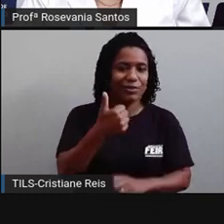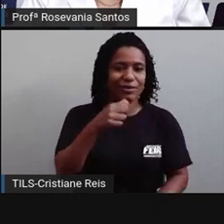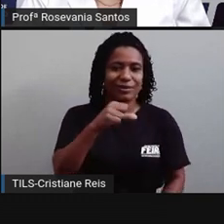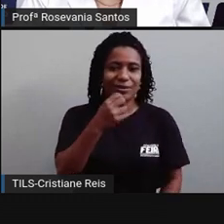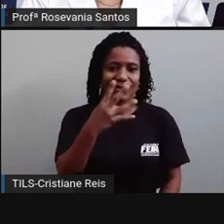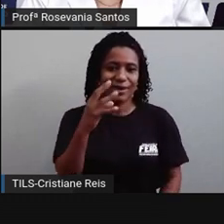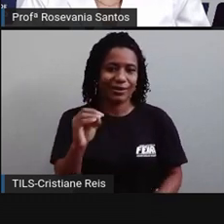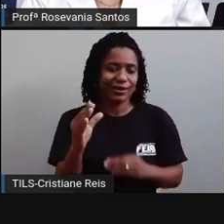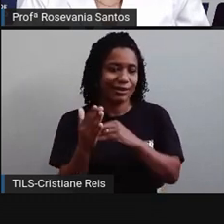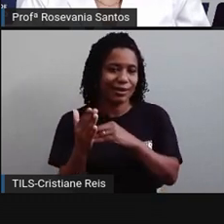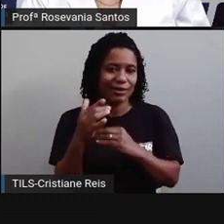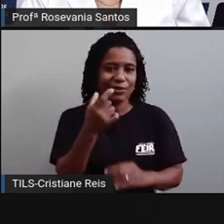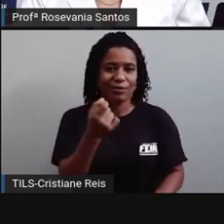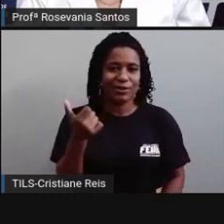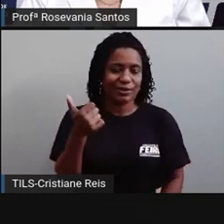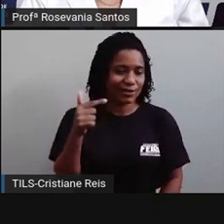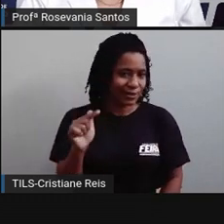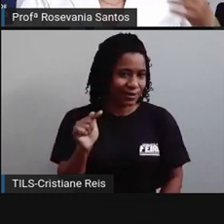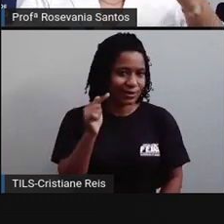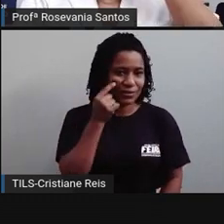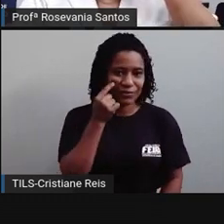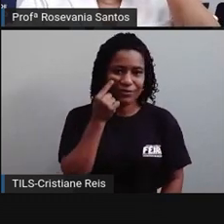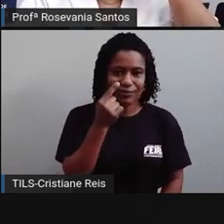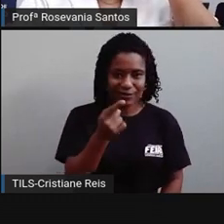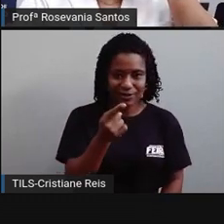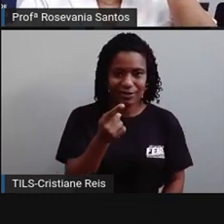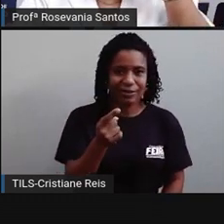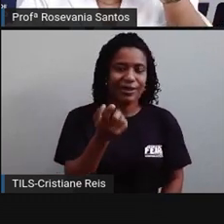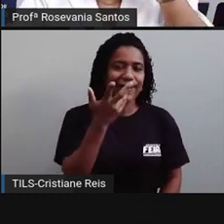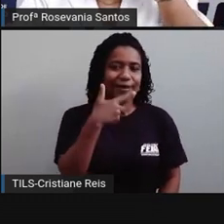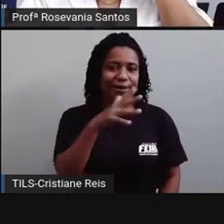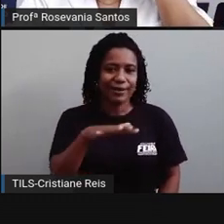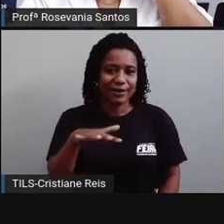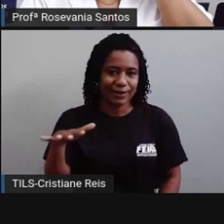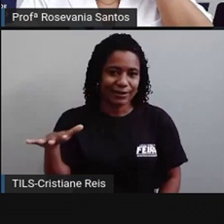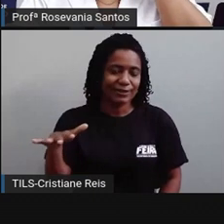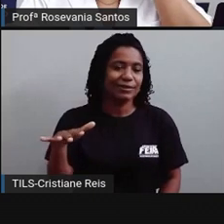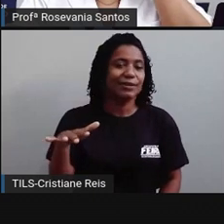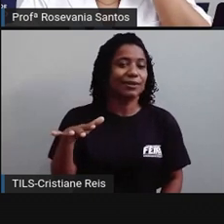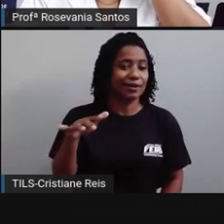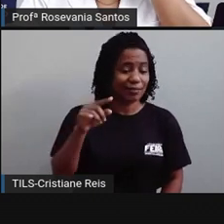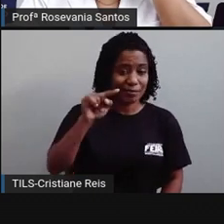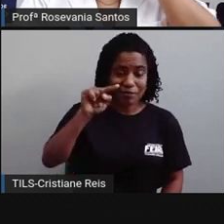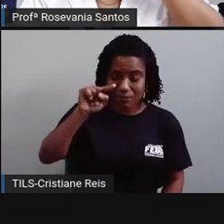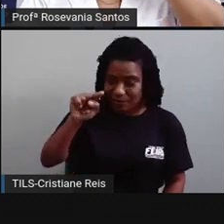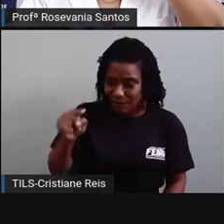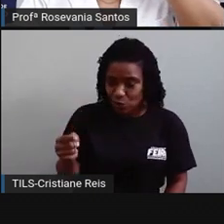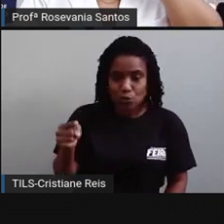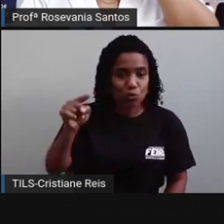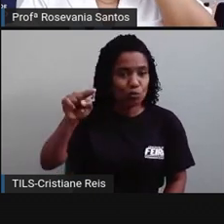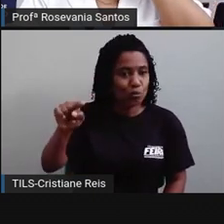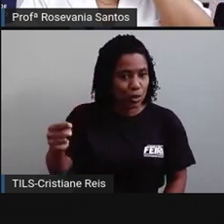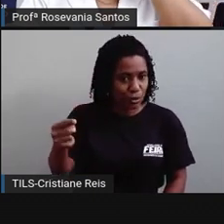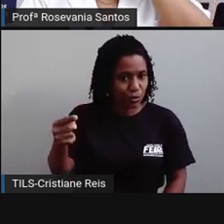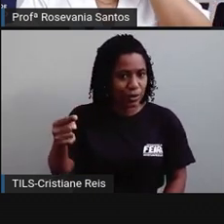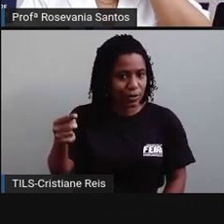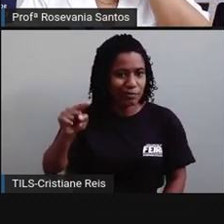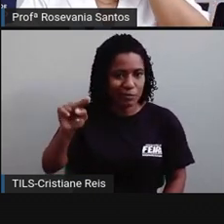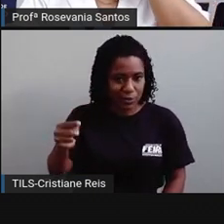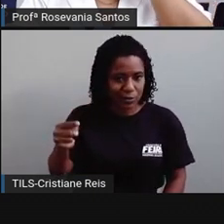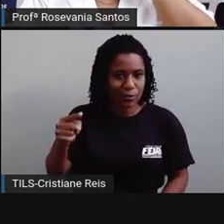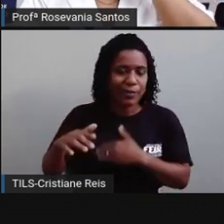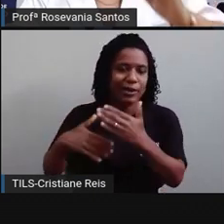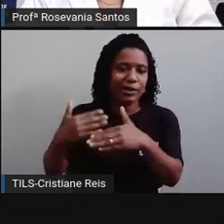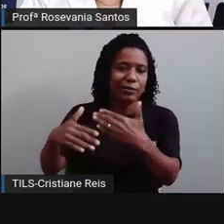2017, o número representa a quantidade de crianças a cada mil que nasceram vivas, mas morreram antes de